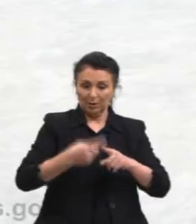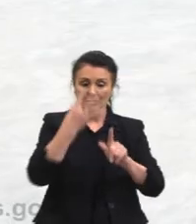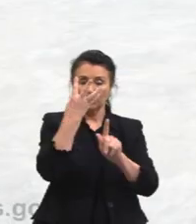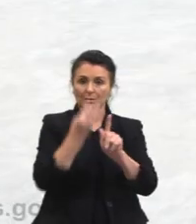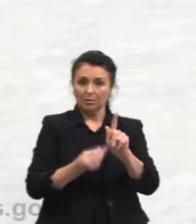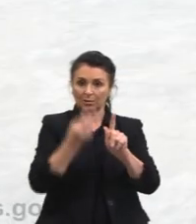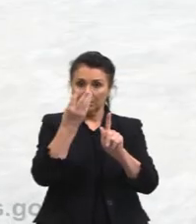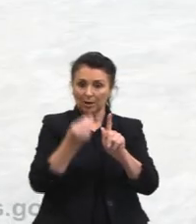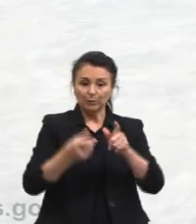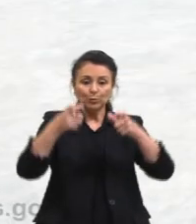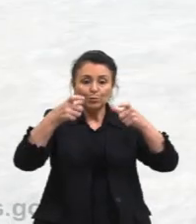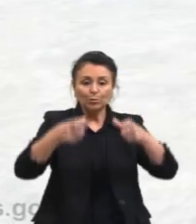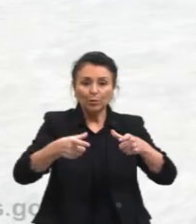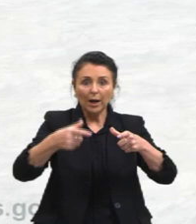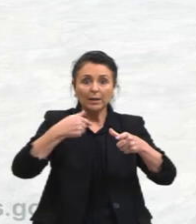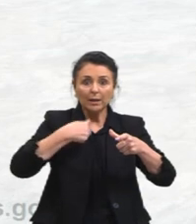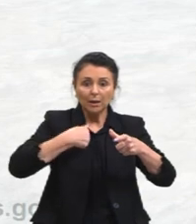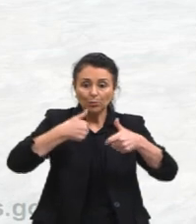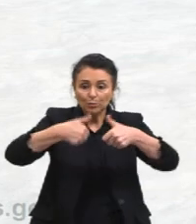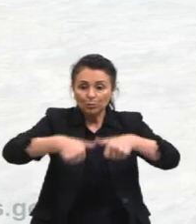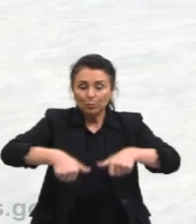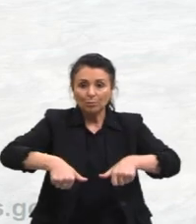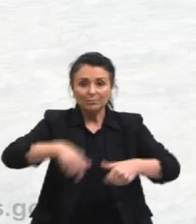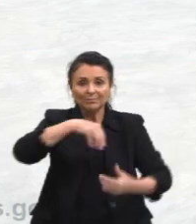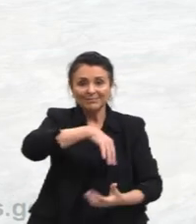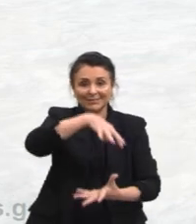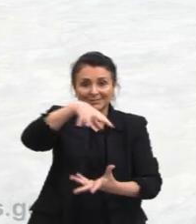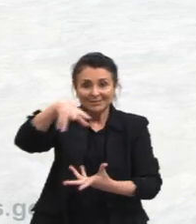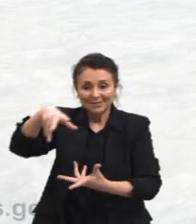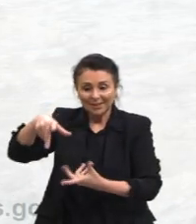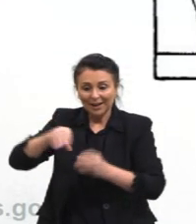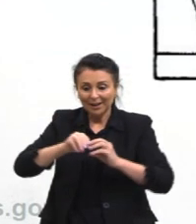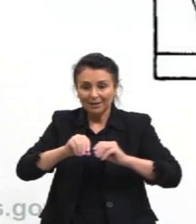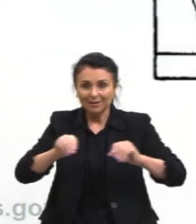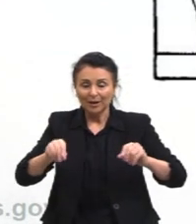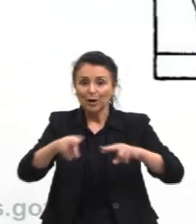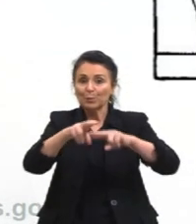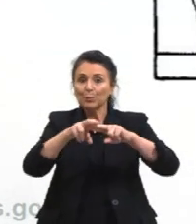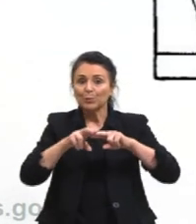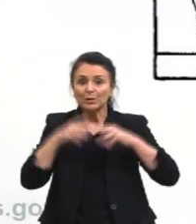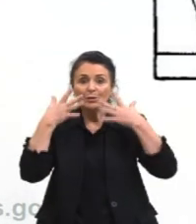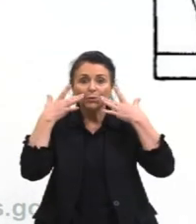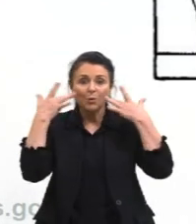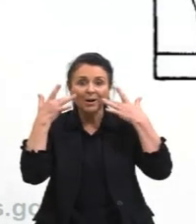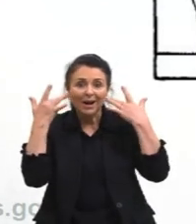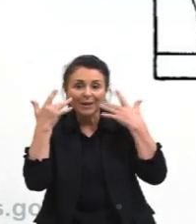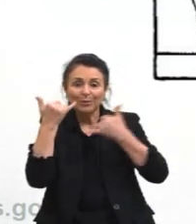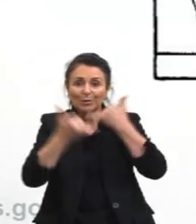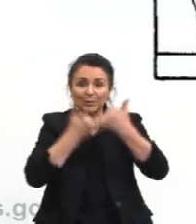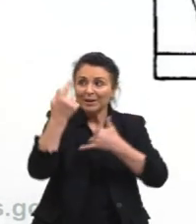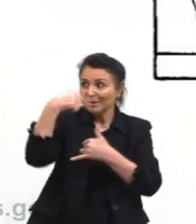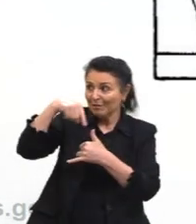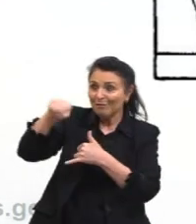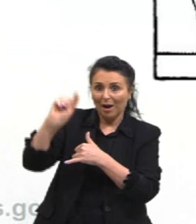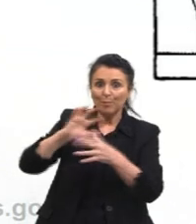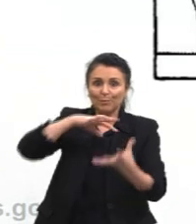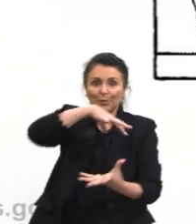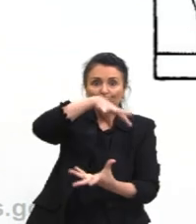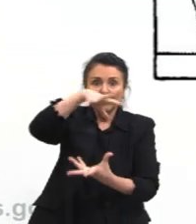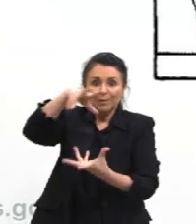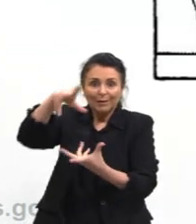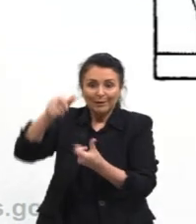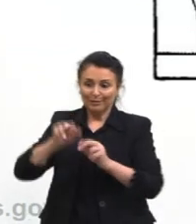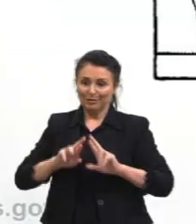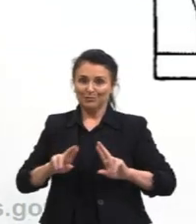gravidade do lugar onde eu estou, na Terra, tá? Então, por isso que o Garfield, ele brinca ali que, na verdade, ele vai para um planeta que a gravidade seja